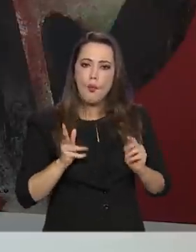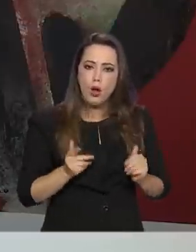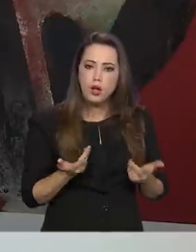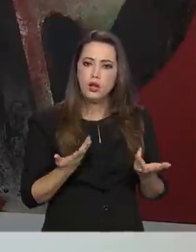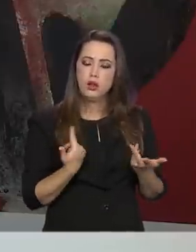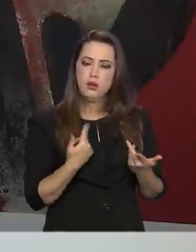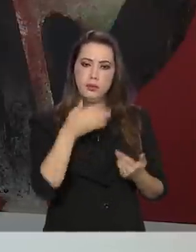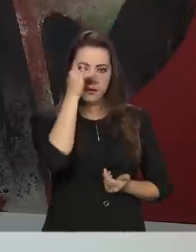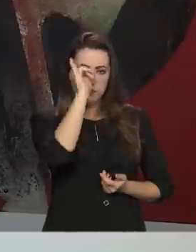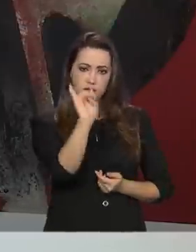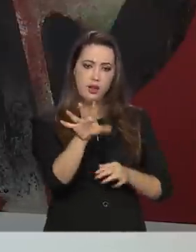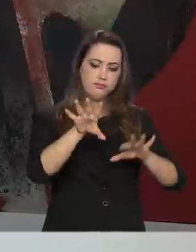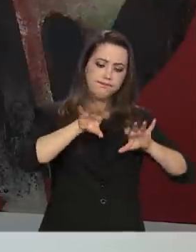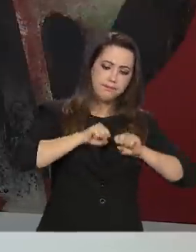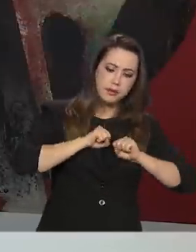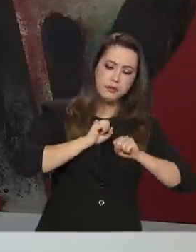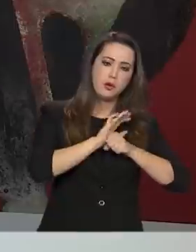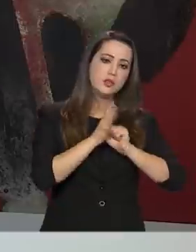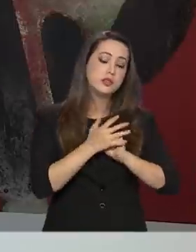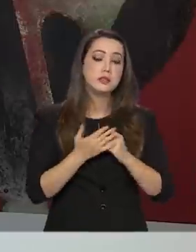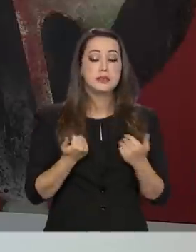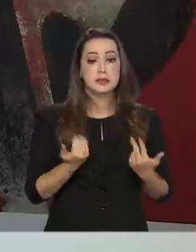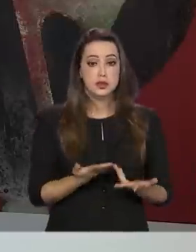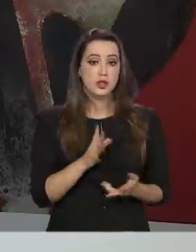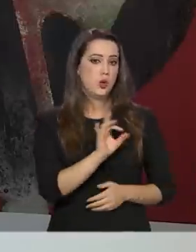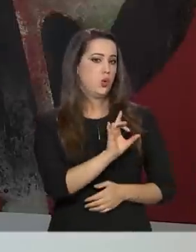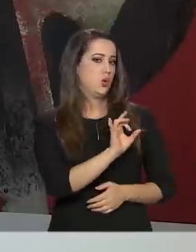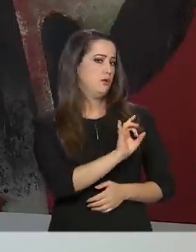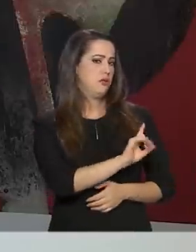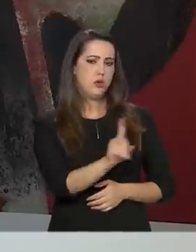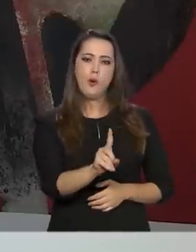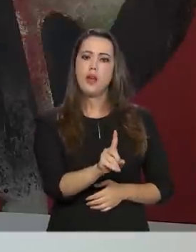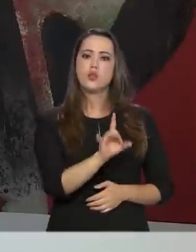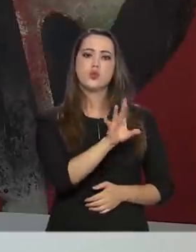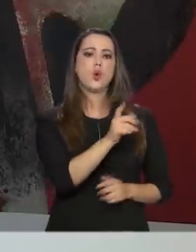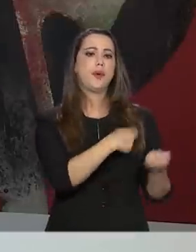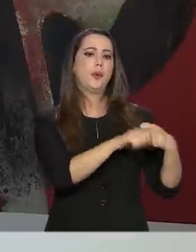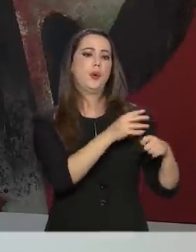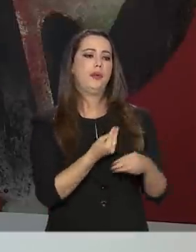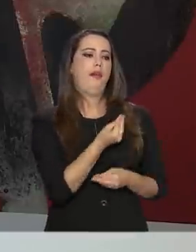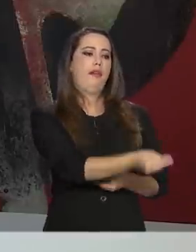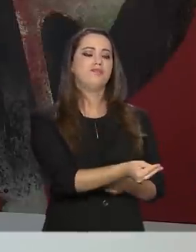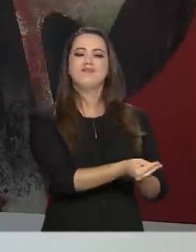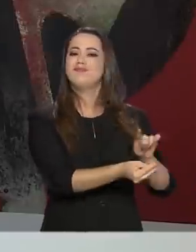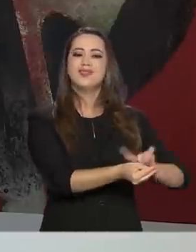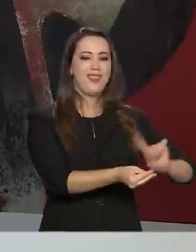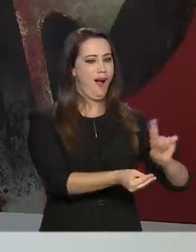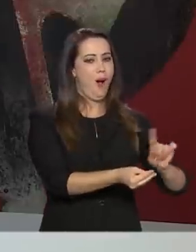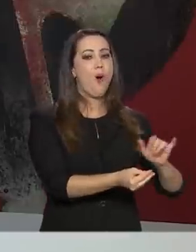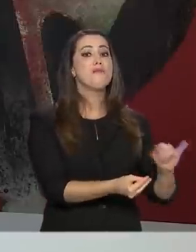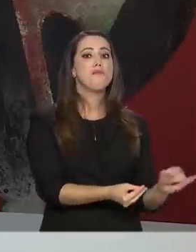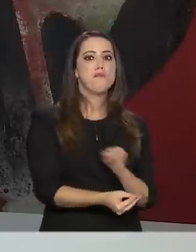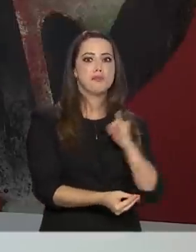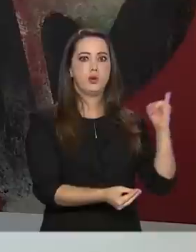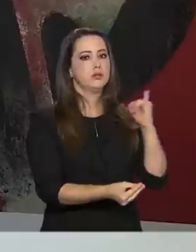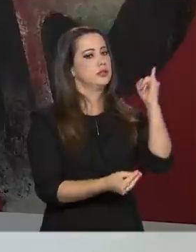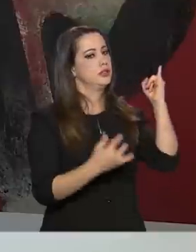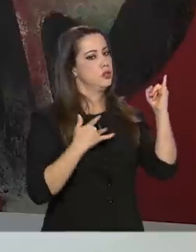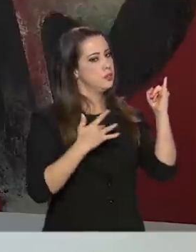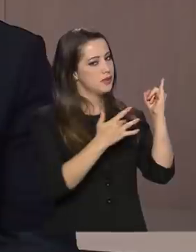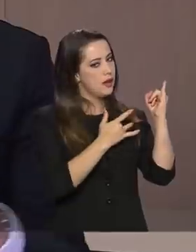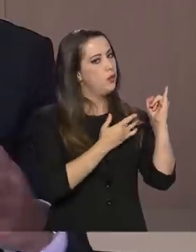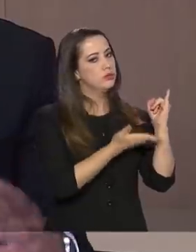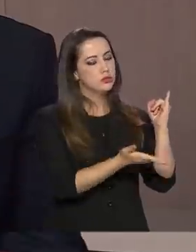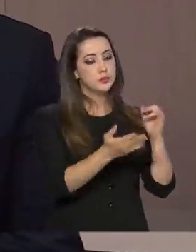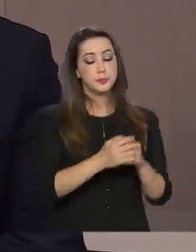o avanço do vírus. Então, não é só o impacto econômico, você tem um impacto na saúde também muito, muito, muito relevante nesse